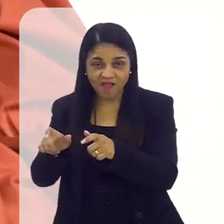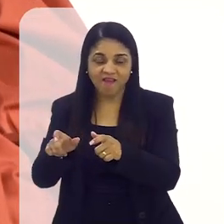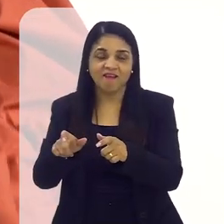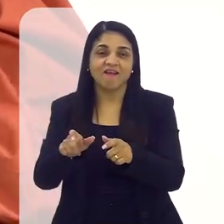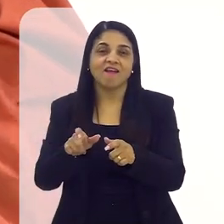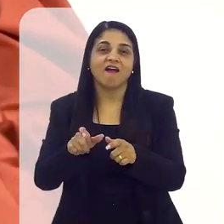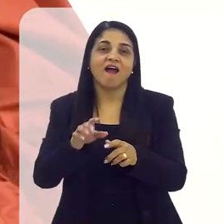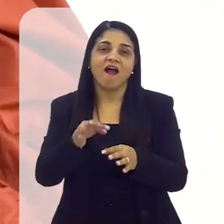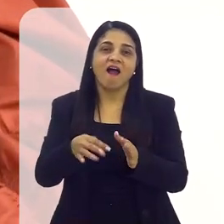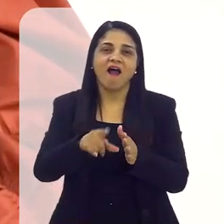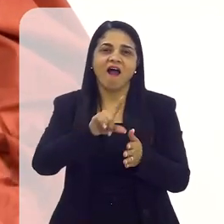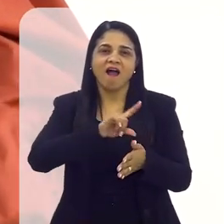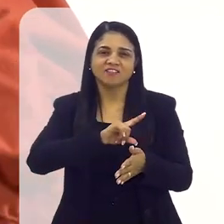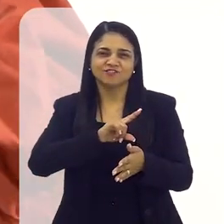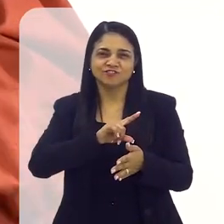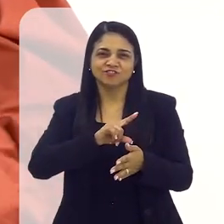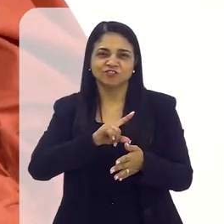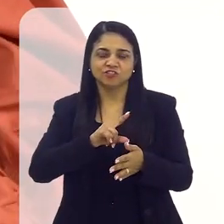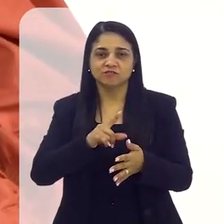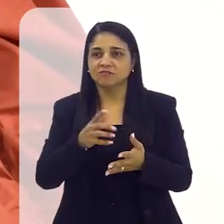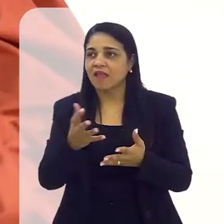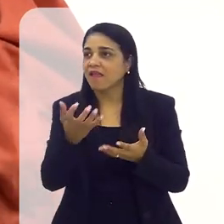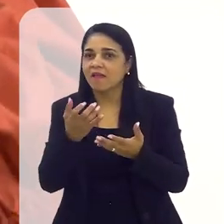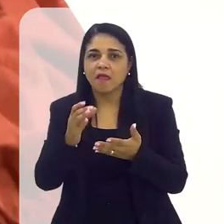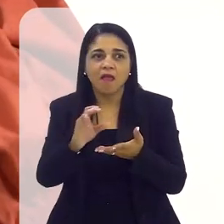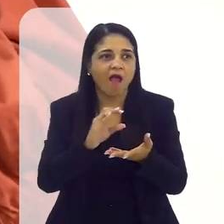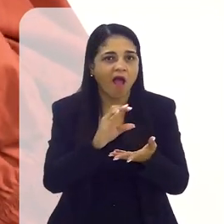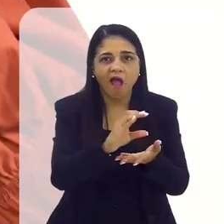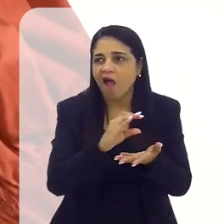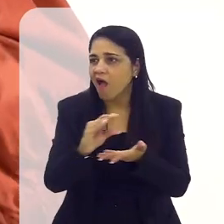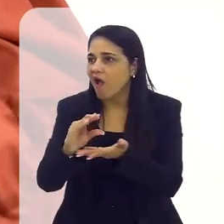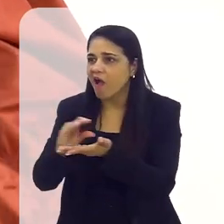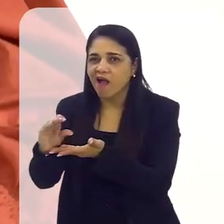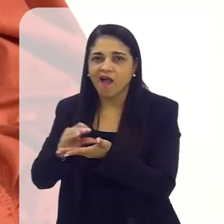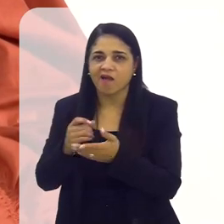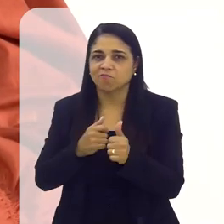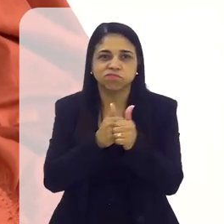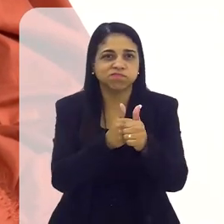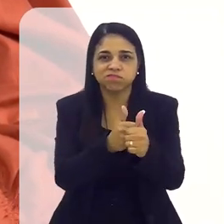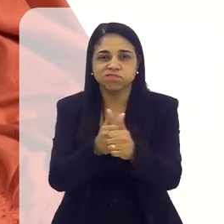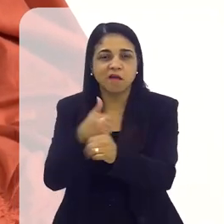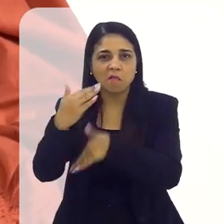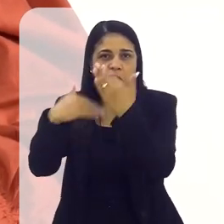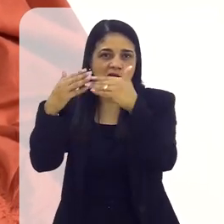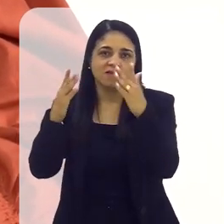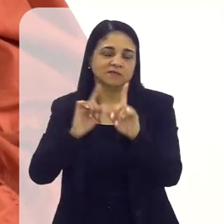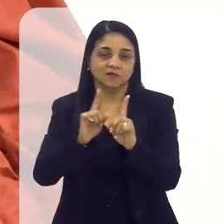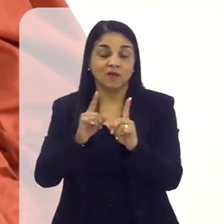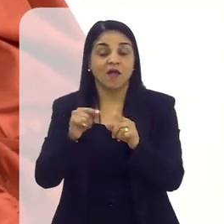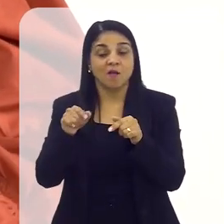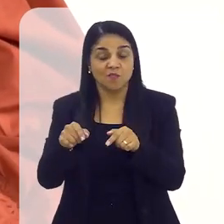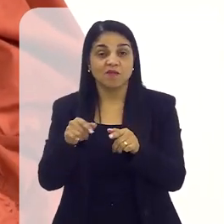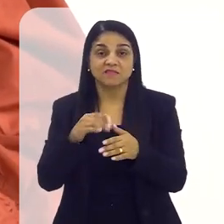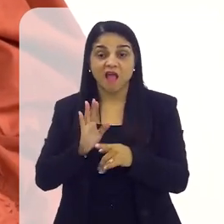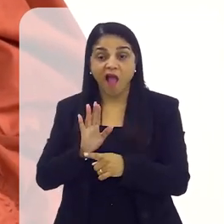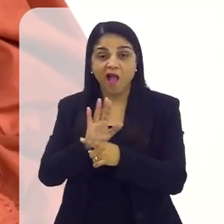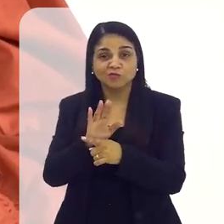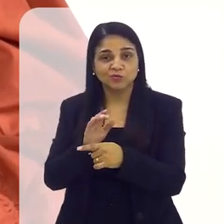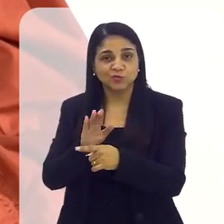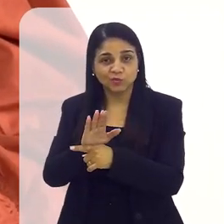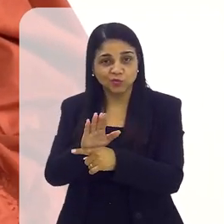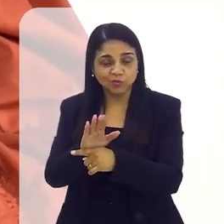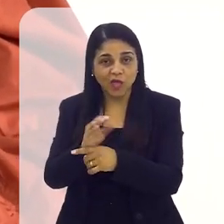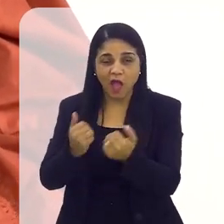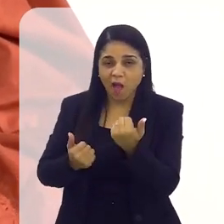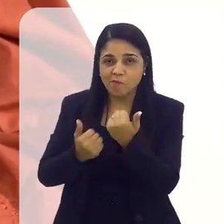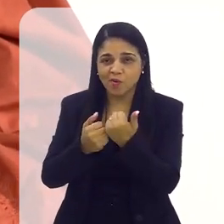a prosperidade, ela corre atrás de você. Você não precisa ficar desesperado correndo atrás da prosperidade. Ela corre atrás de você.